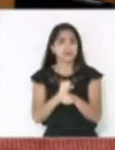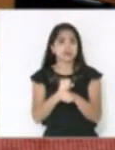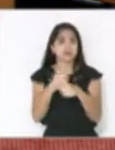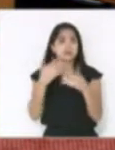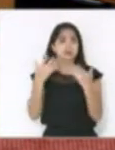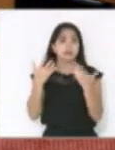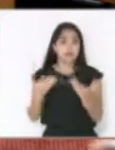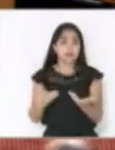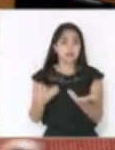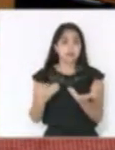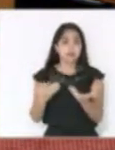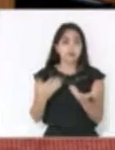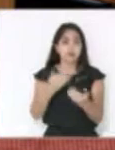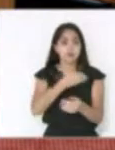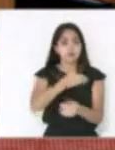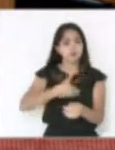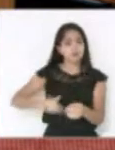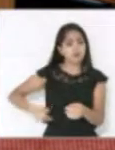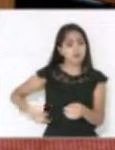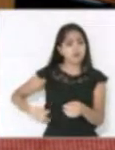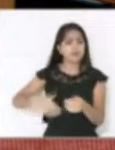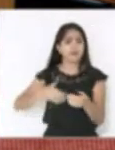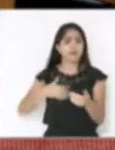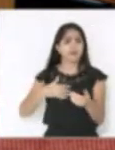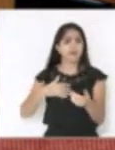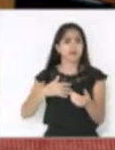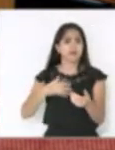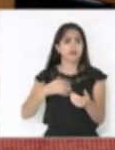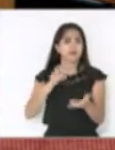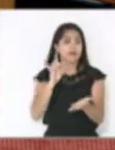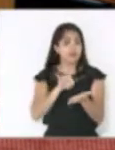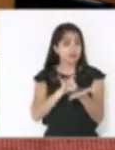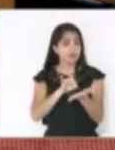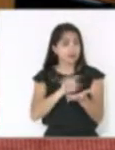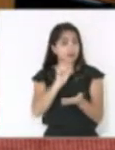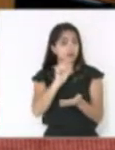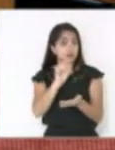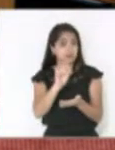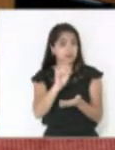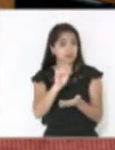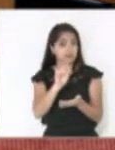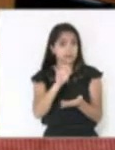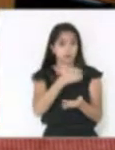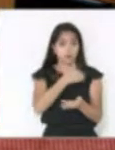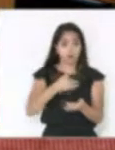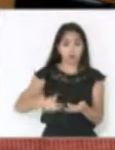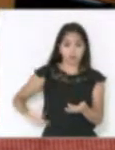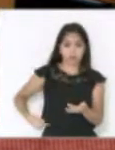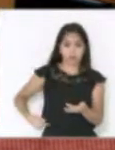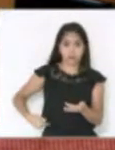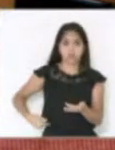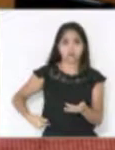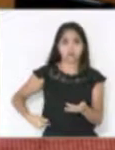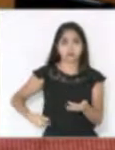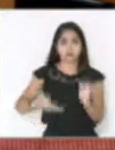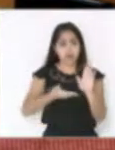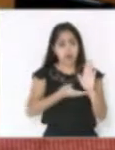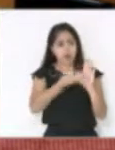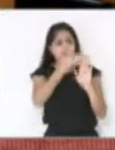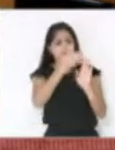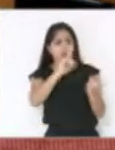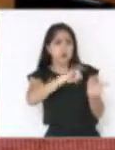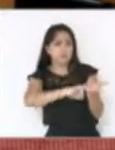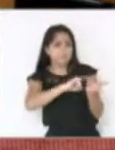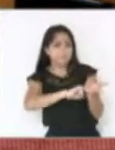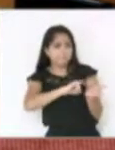Presidente, um governo a verdade é essa para o povo, para a população. Um governo que não aumentou o imposto,